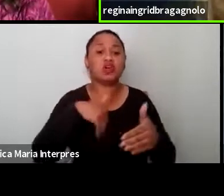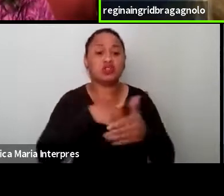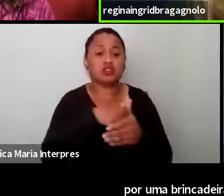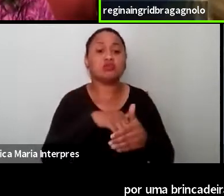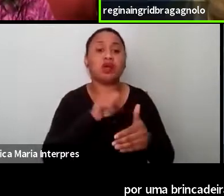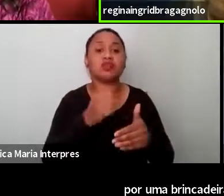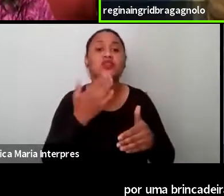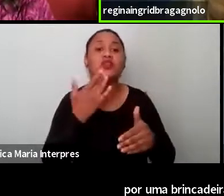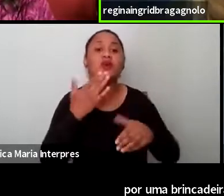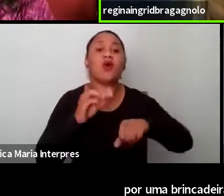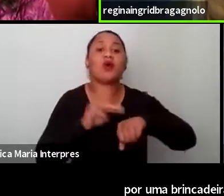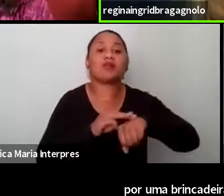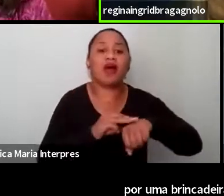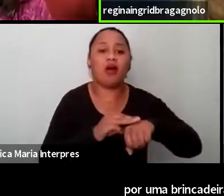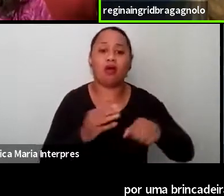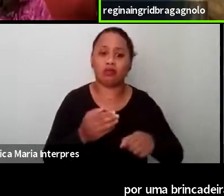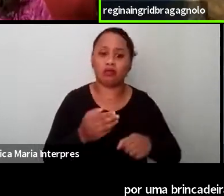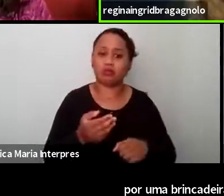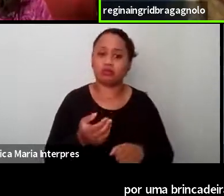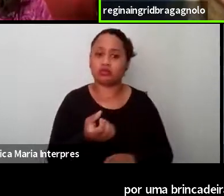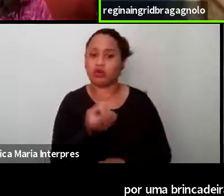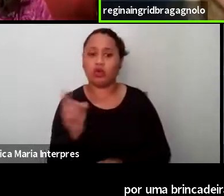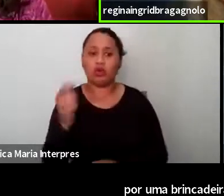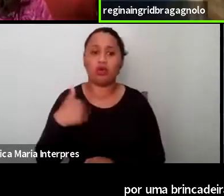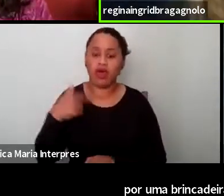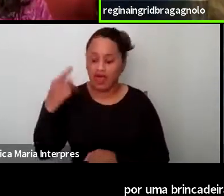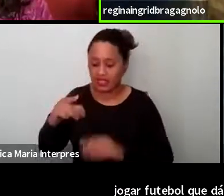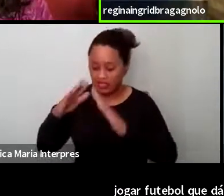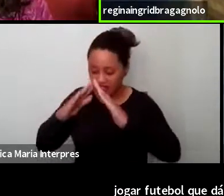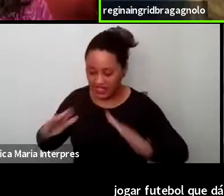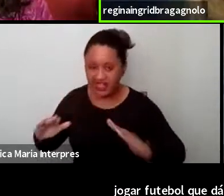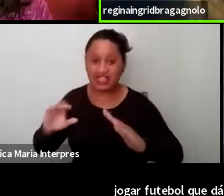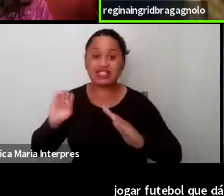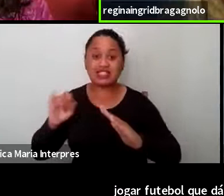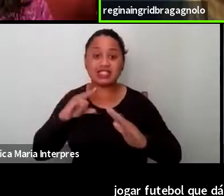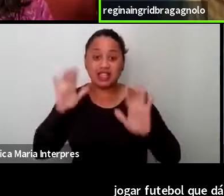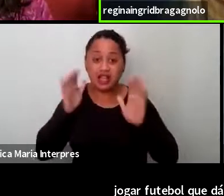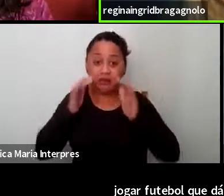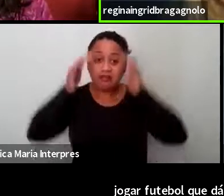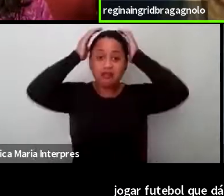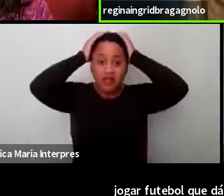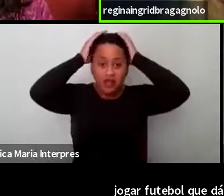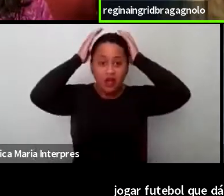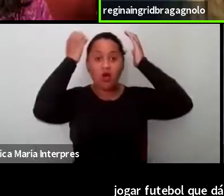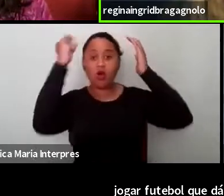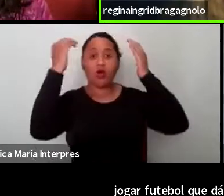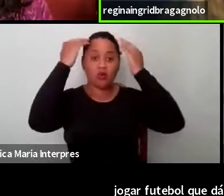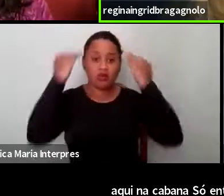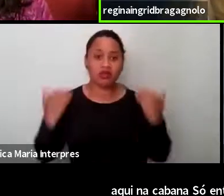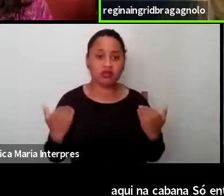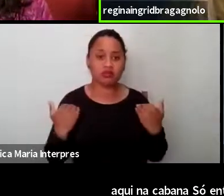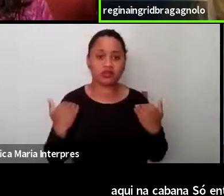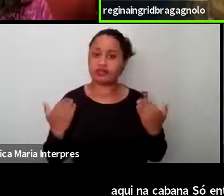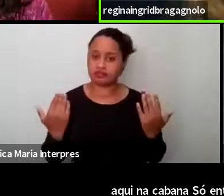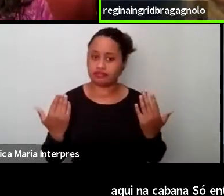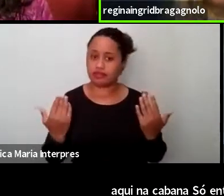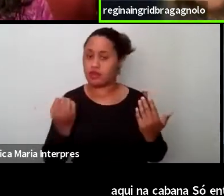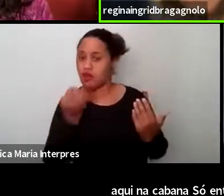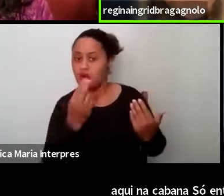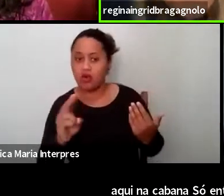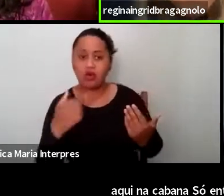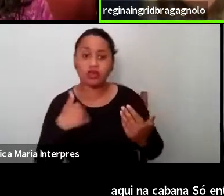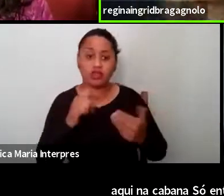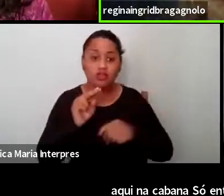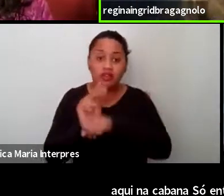marrom, quando eu escuto outra narrativa aqui na cabana só entra quem tem cabelo amarrado ou cabelo comprido, só vou emprestar